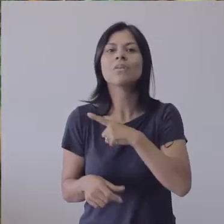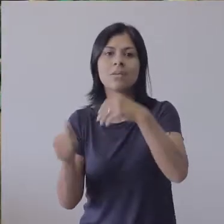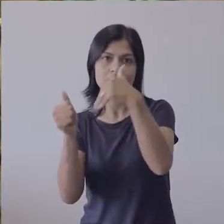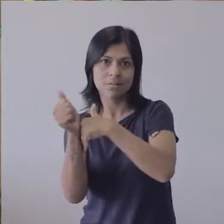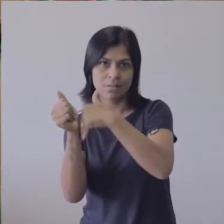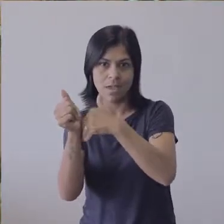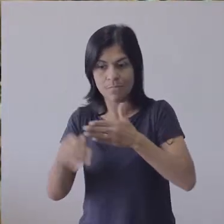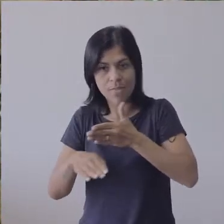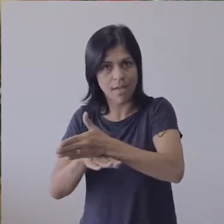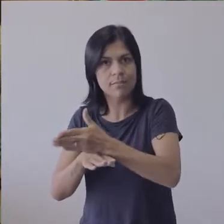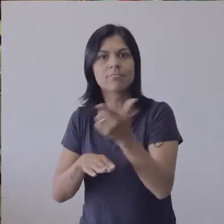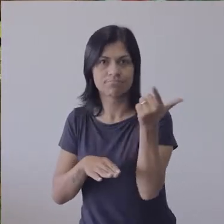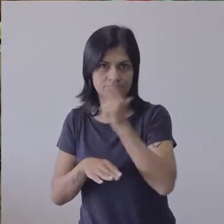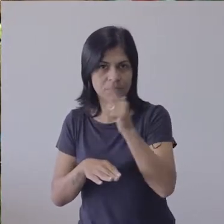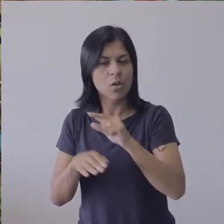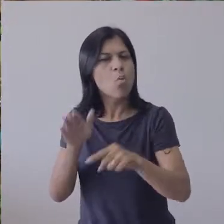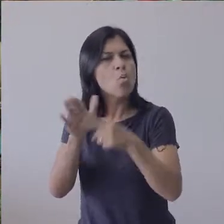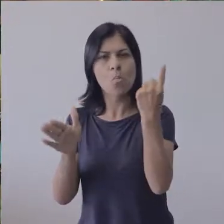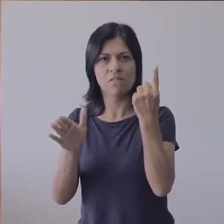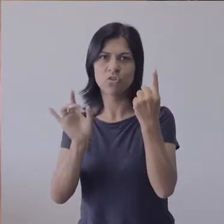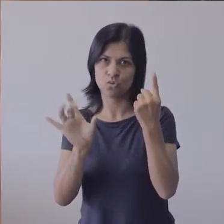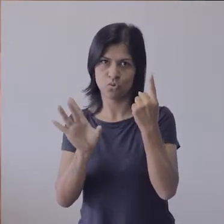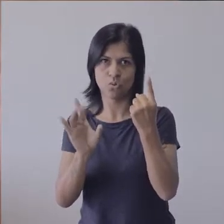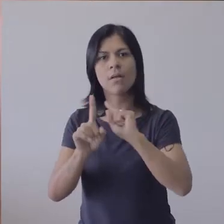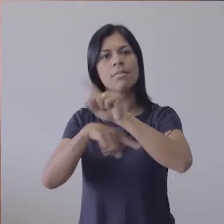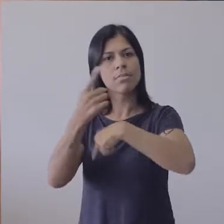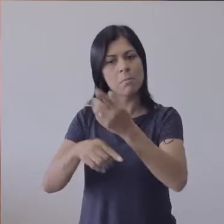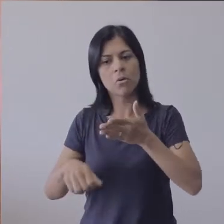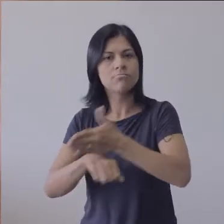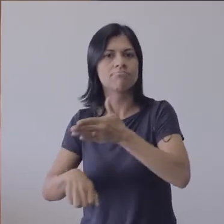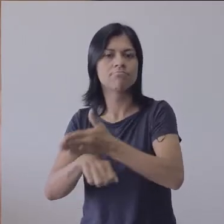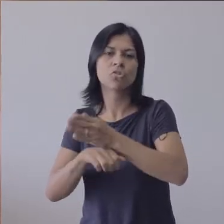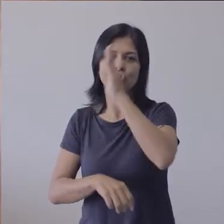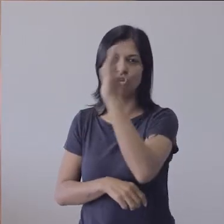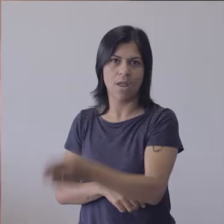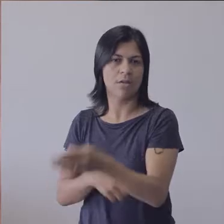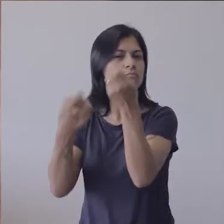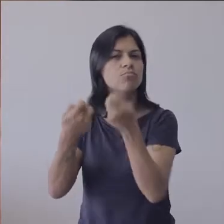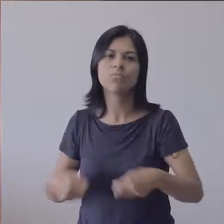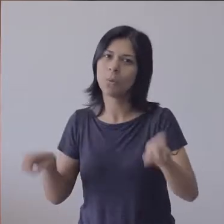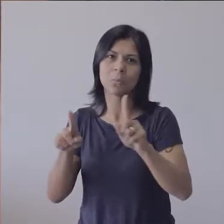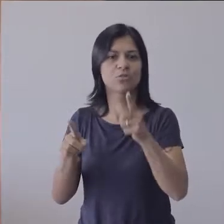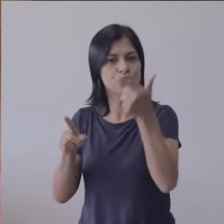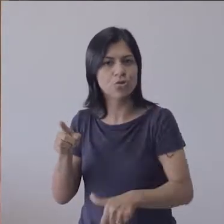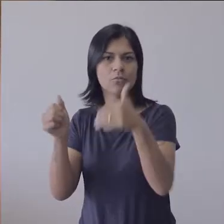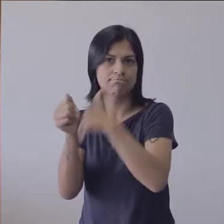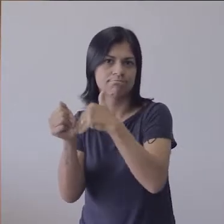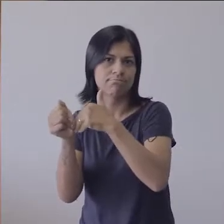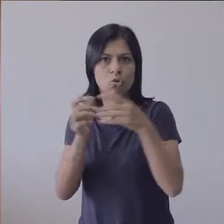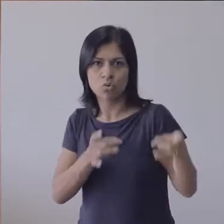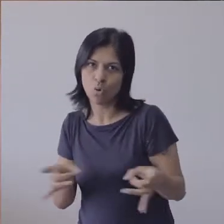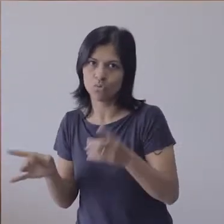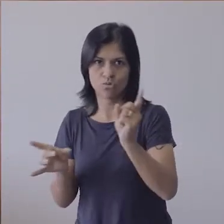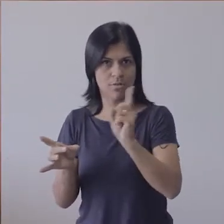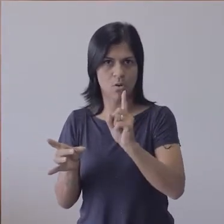Essas credenciais são registradas uma única vez. Nos próximos acessos, não será necessário informar novamente os